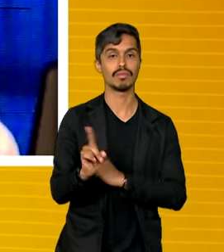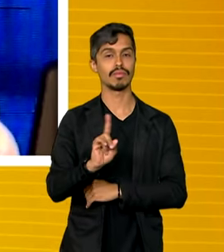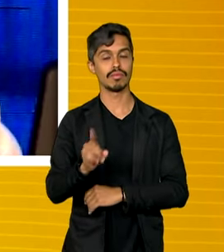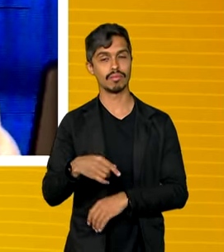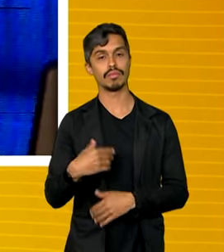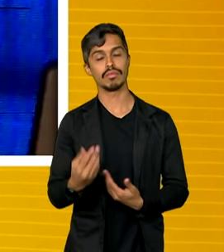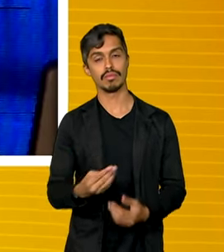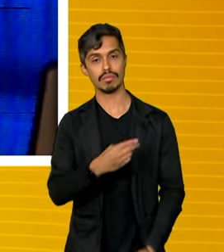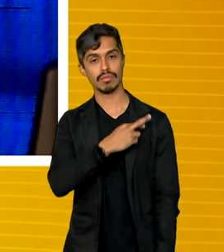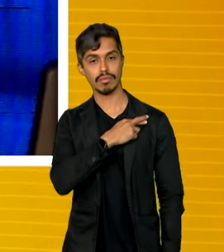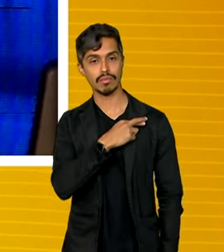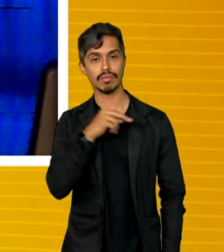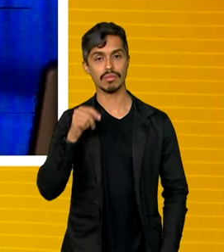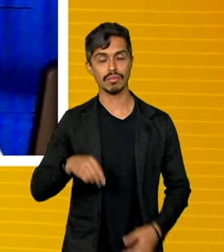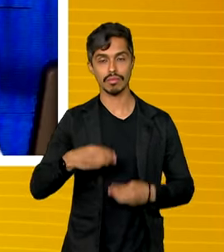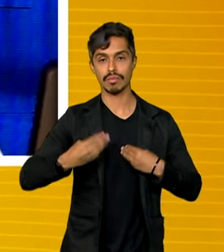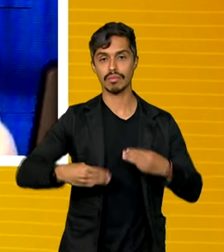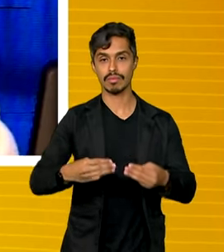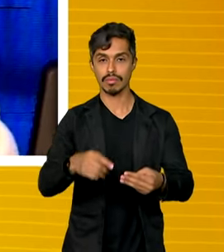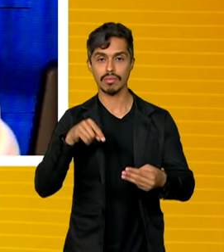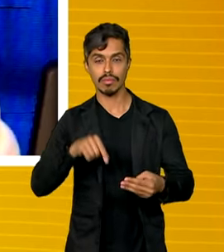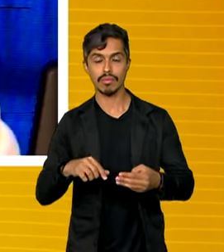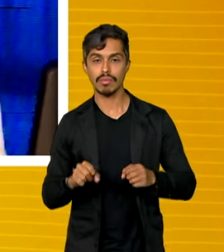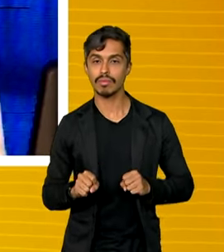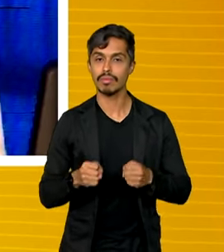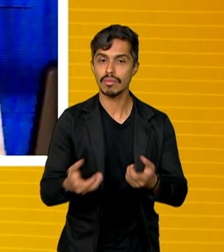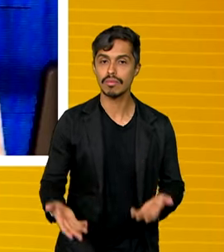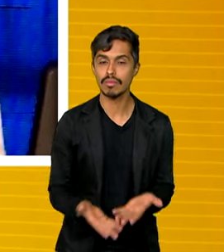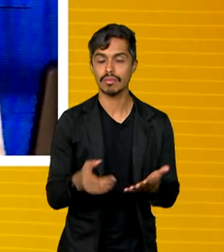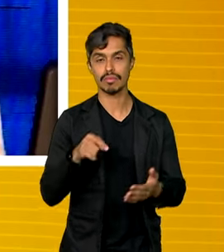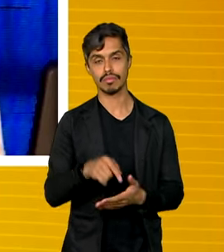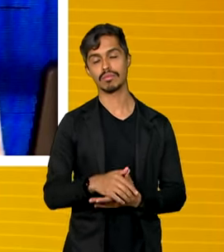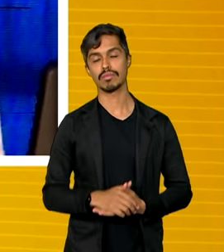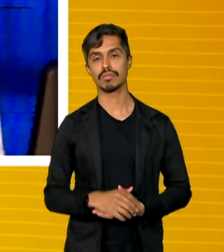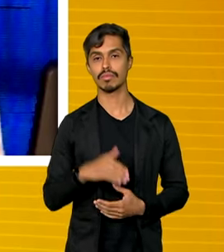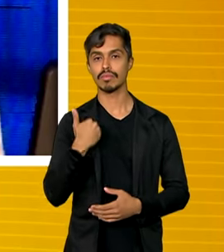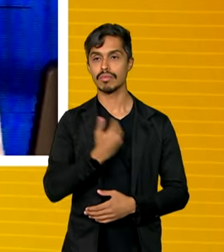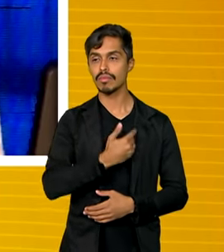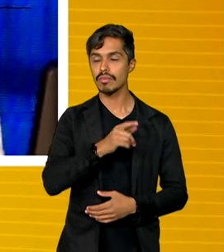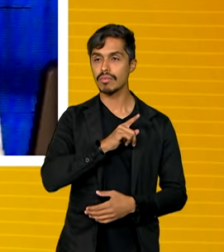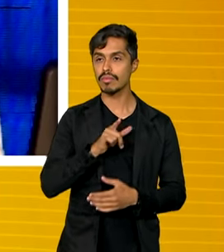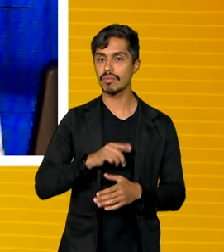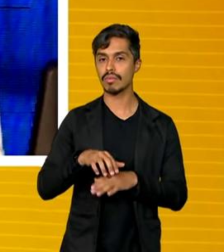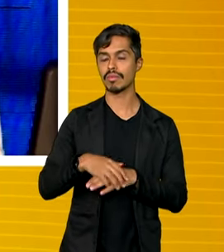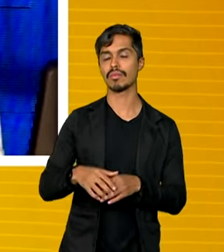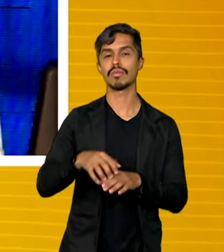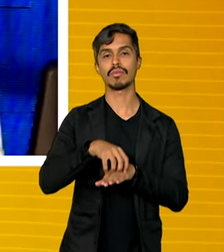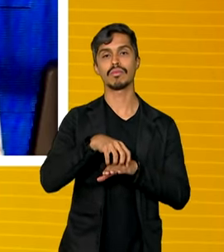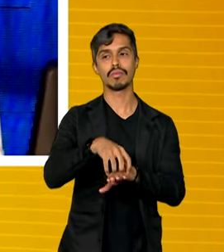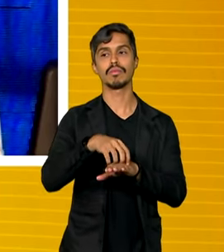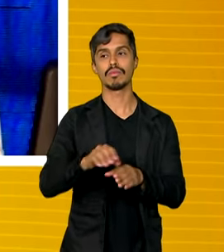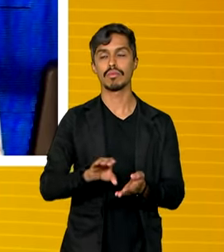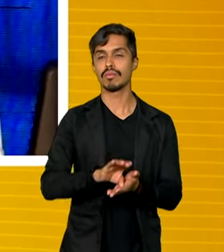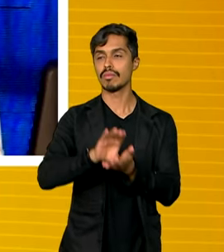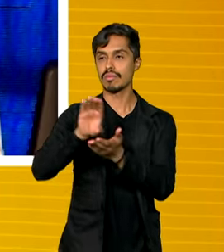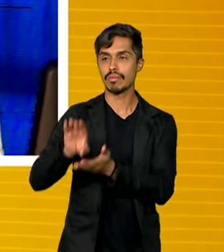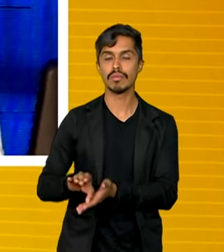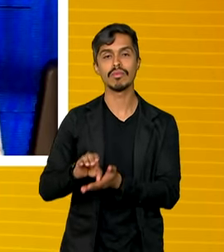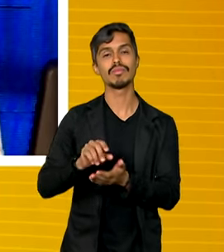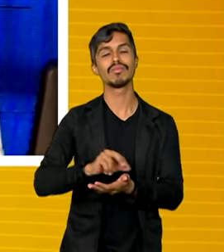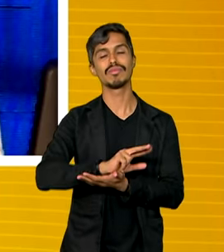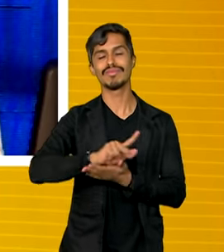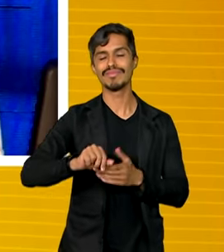ao Ministério ser indutor disso. Então, a gente tem um mercado portuário no Brasil completamente expressivo, significativo,